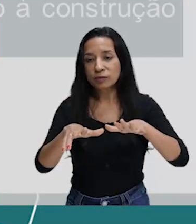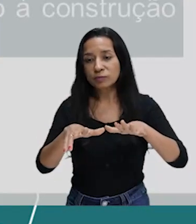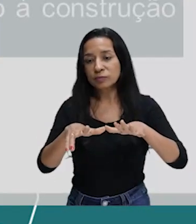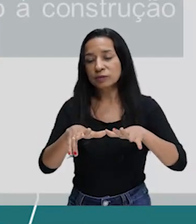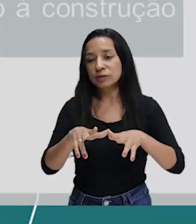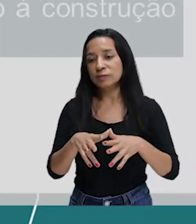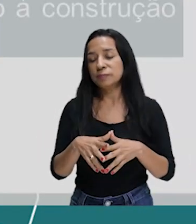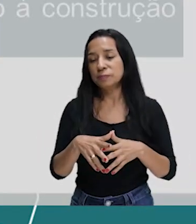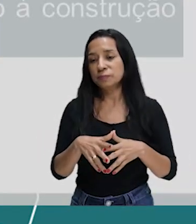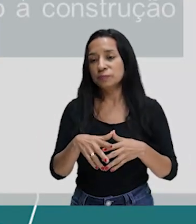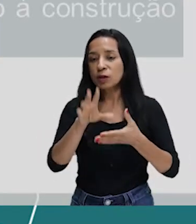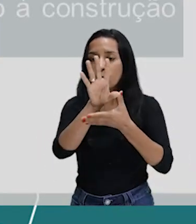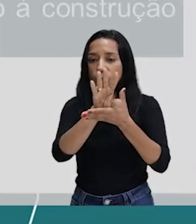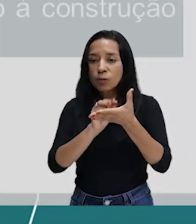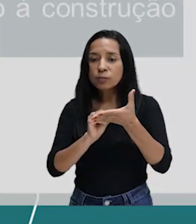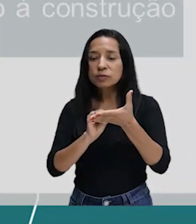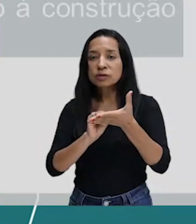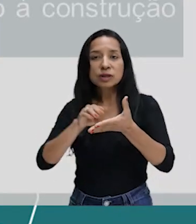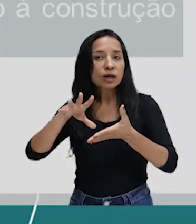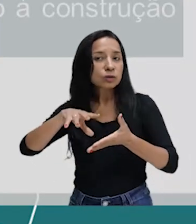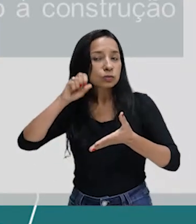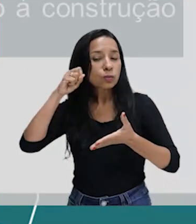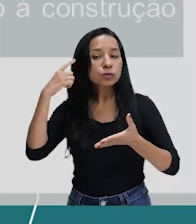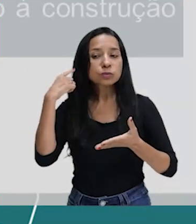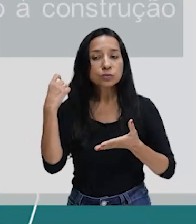imitar sonhos e ruídos. E a gente já sabe, né?